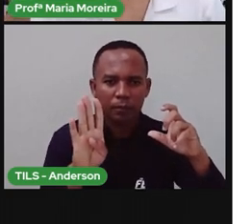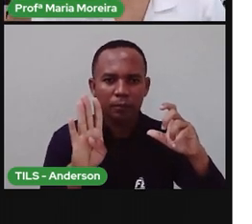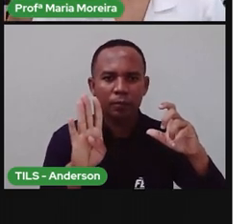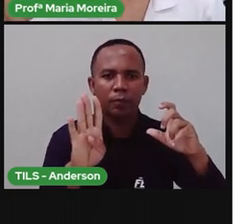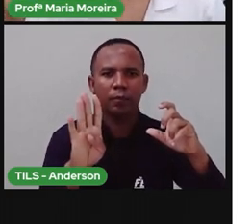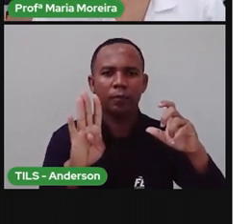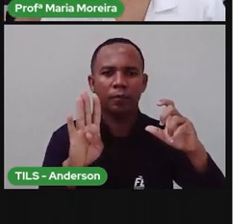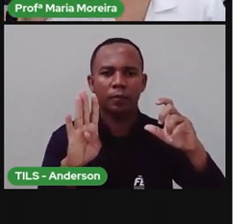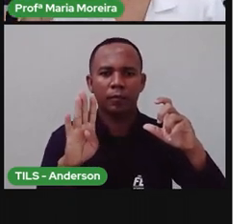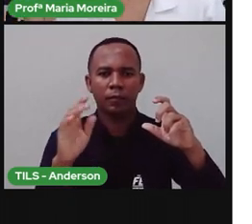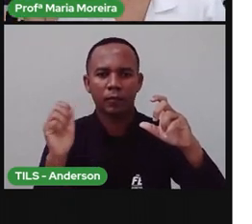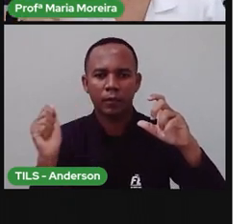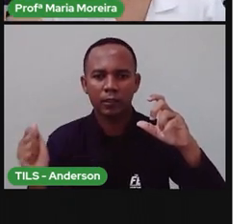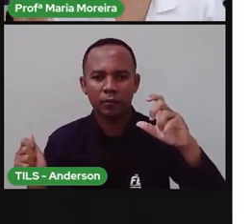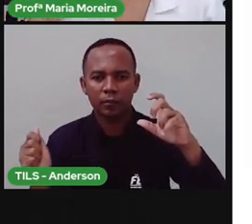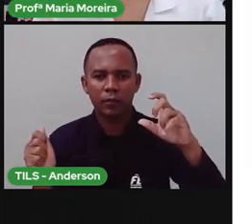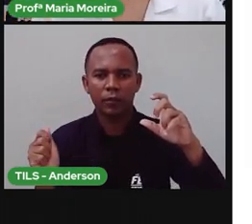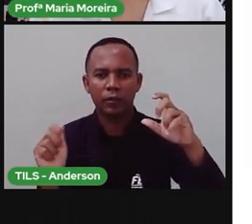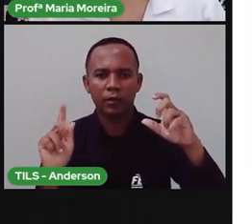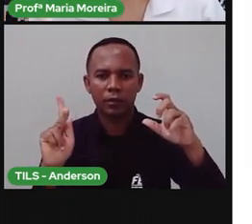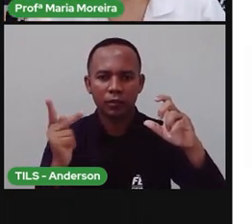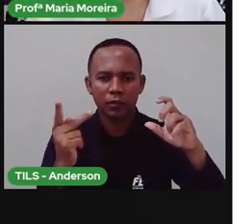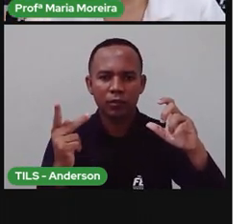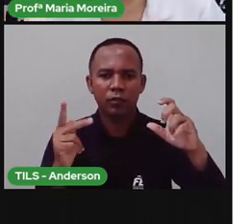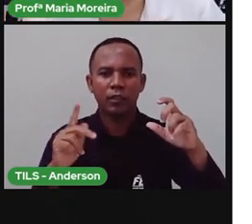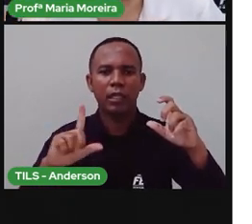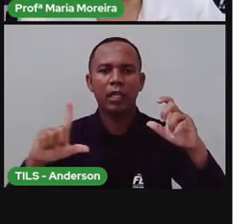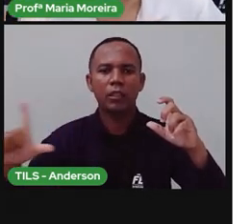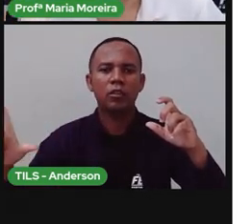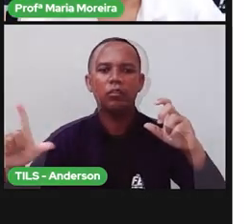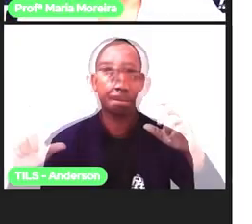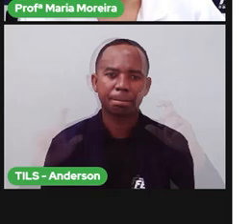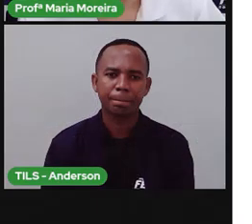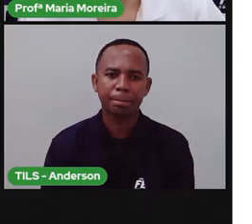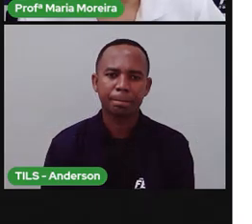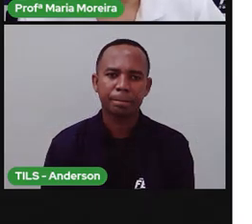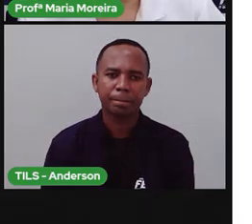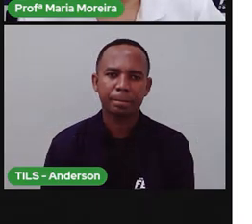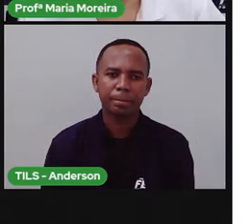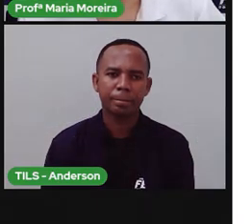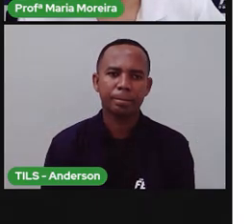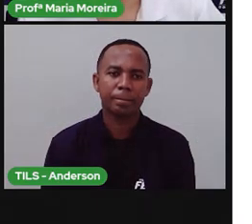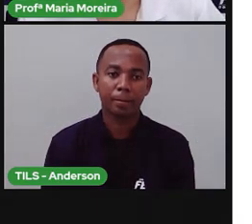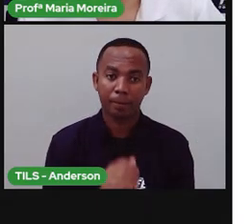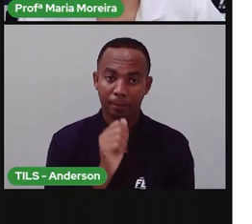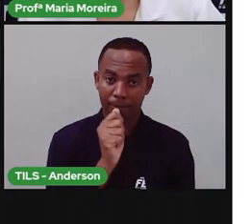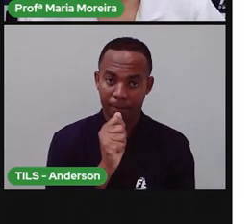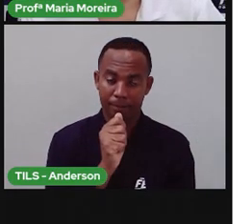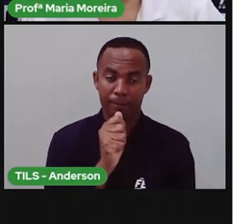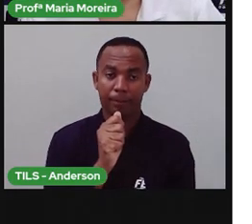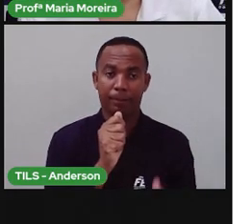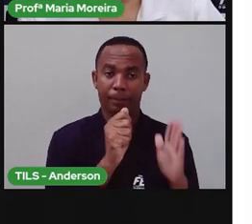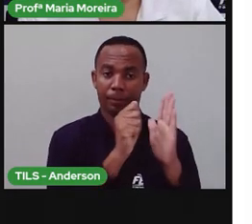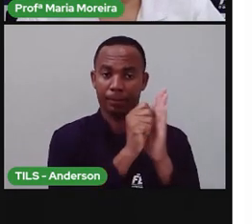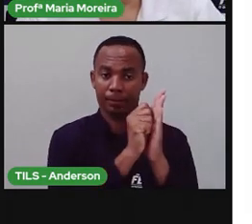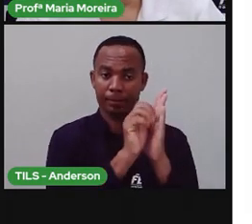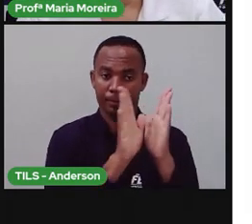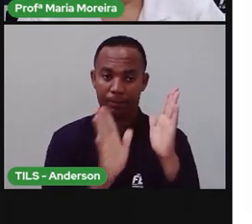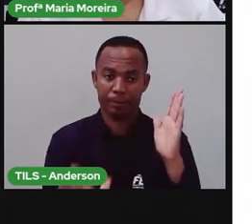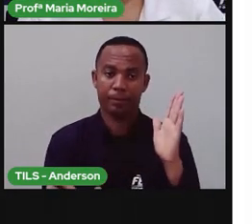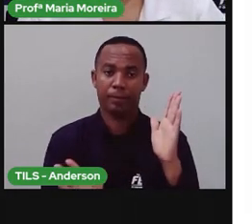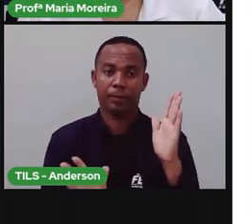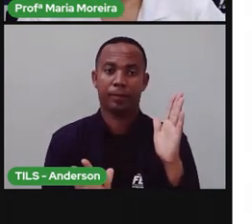atmosfera, hidrosfera e litosfera, certo? A atividade, certo?